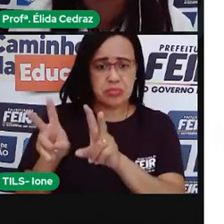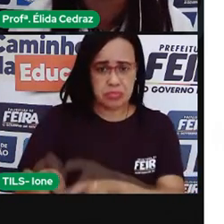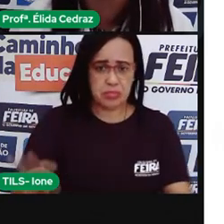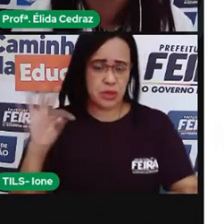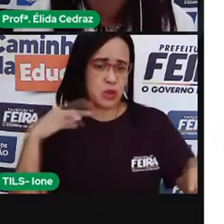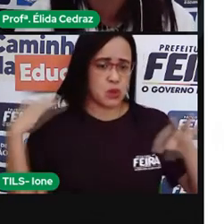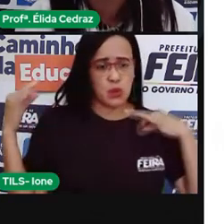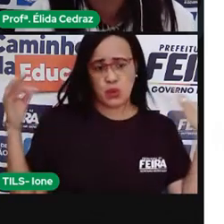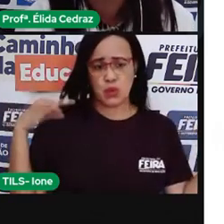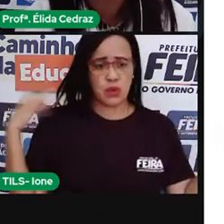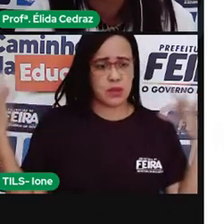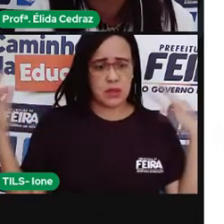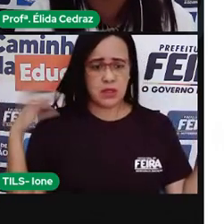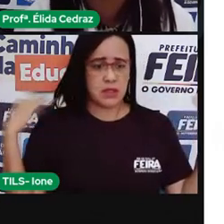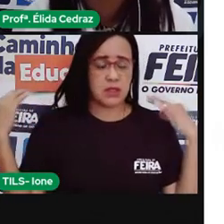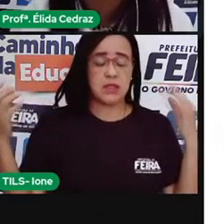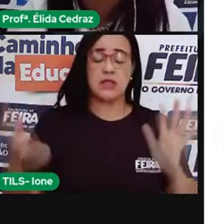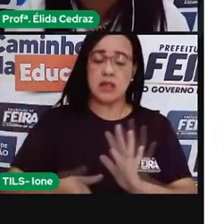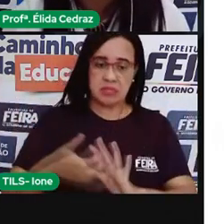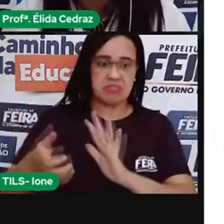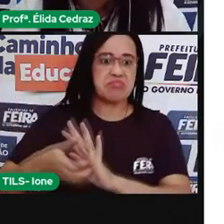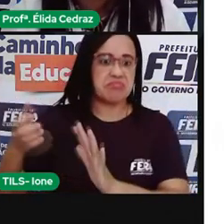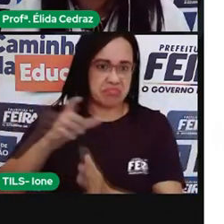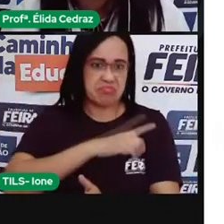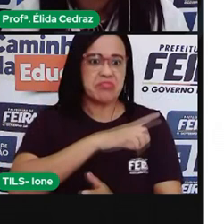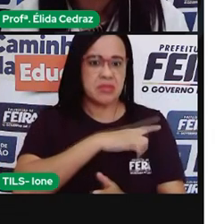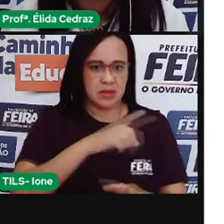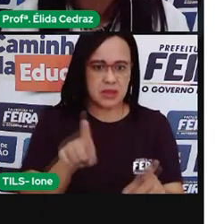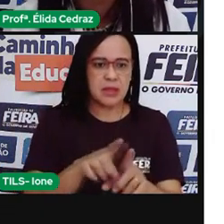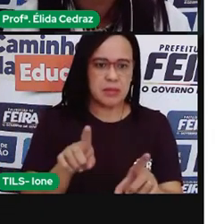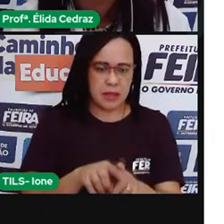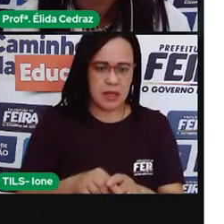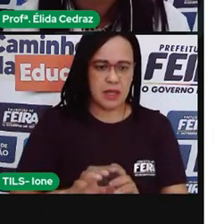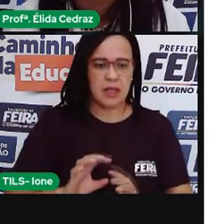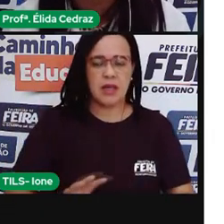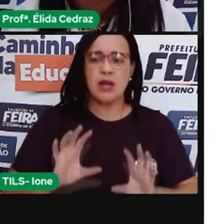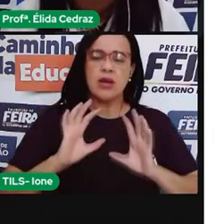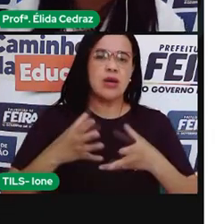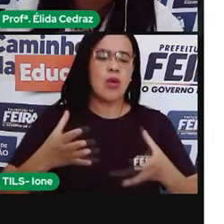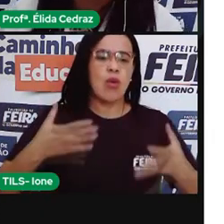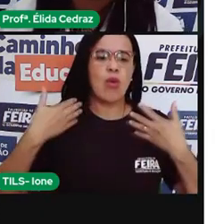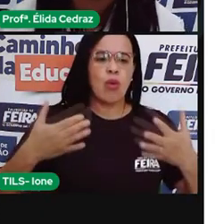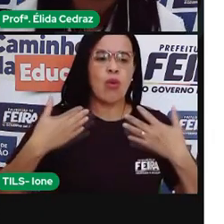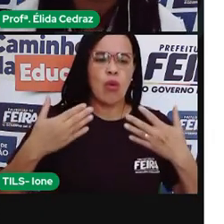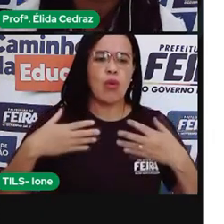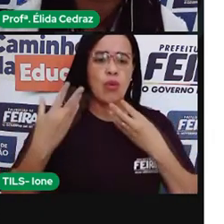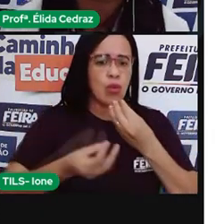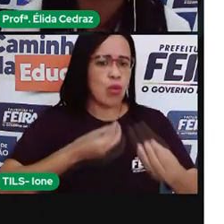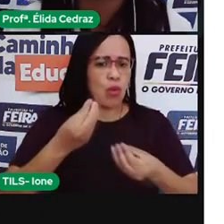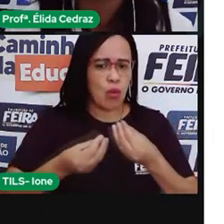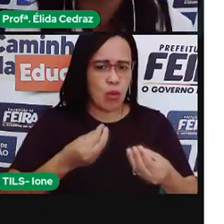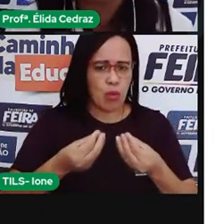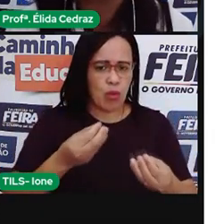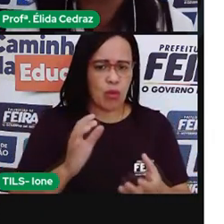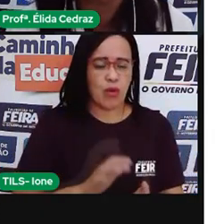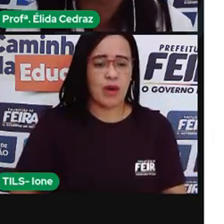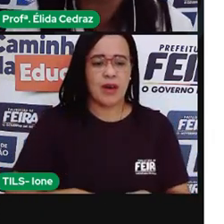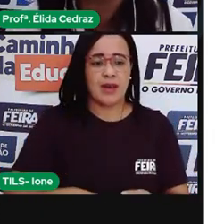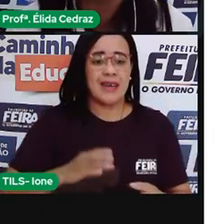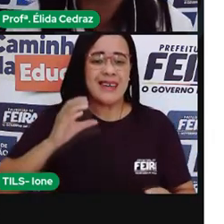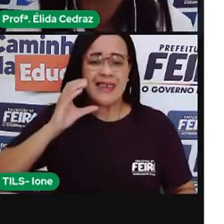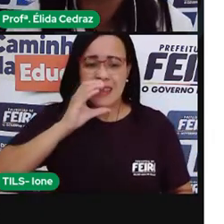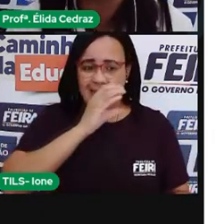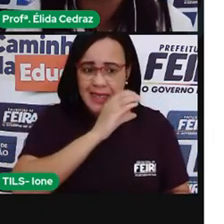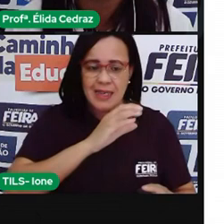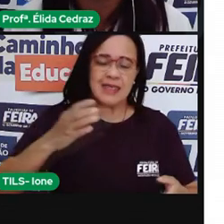nosso clima, semiárido, é quente e úmido. E nós sofremos muito com a falta das